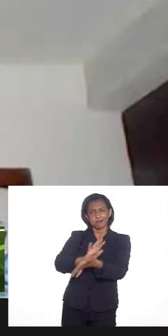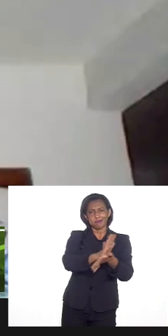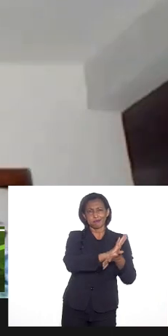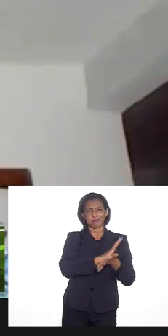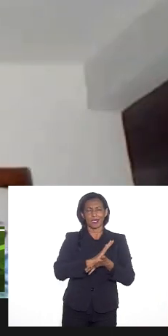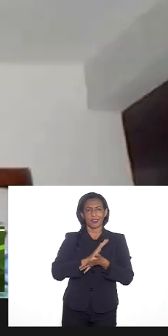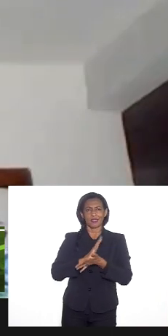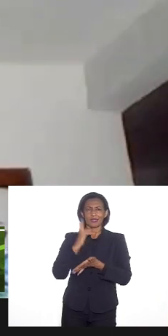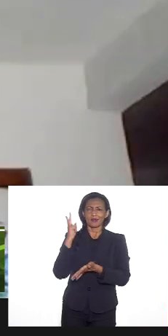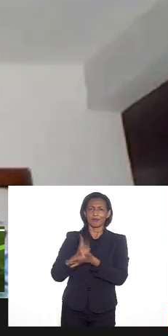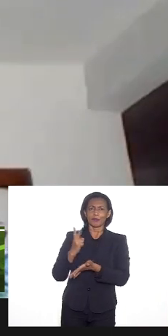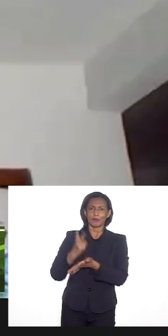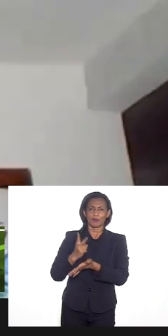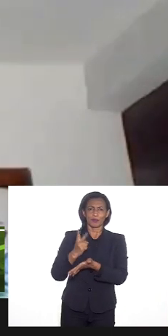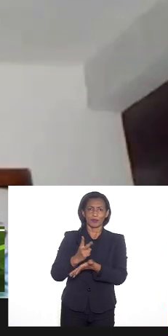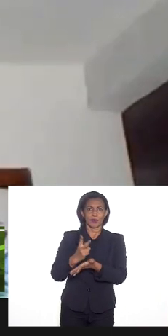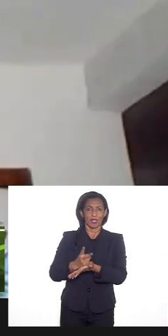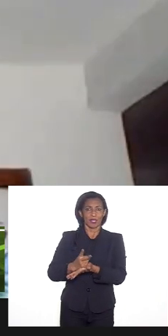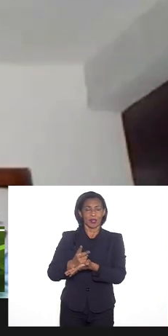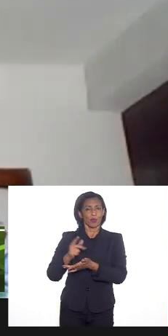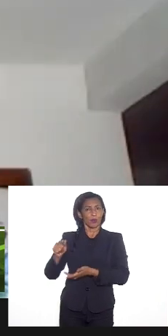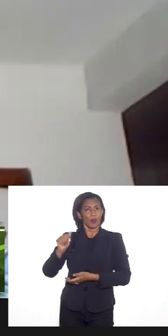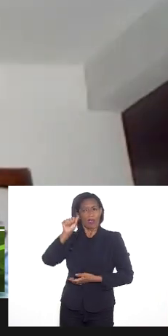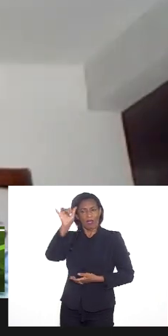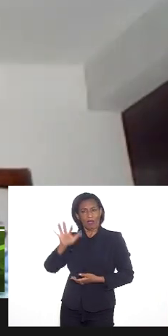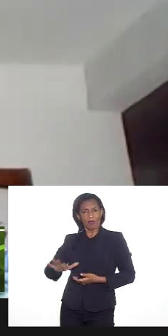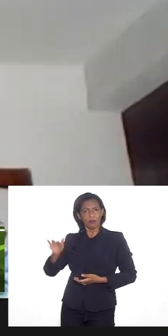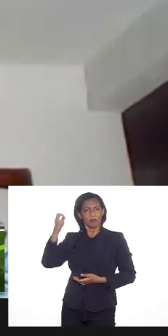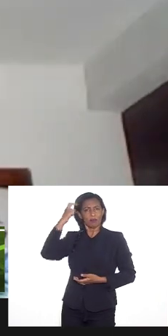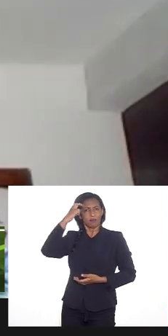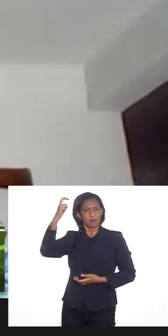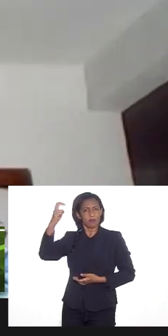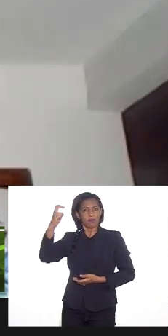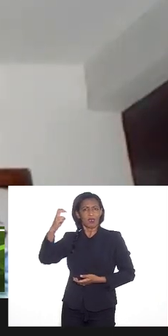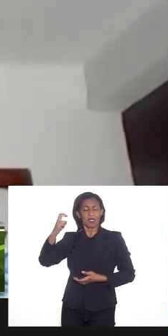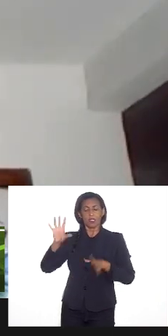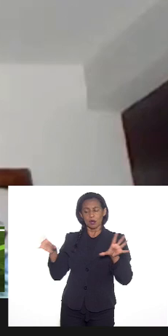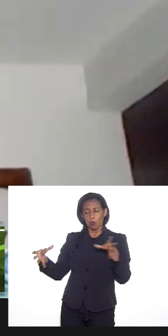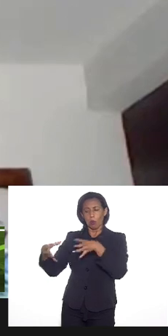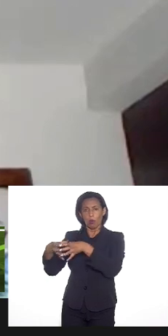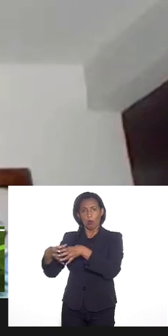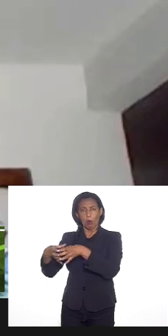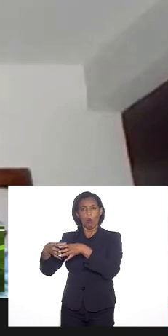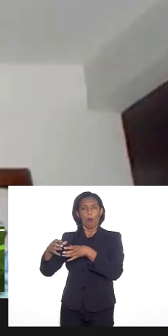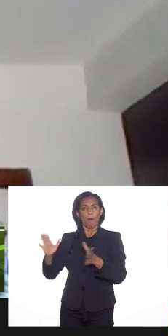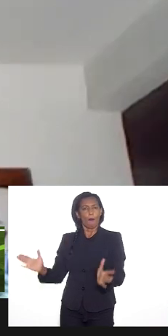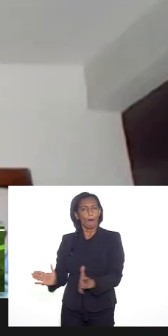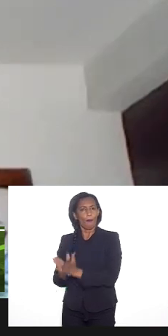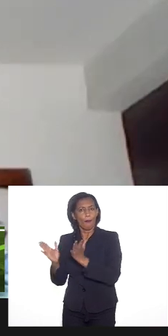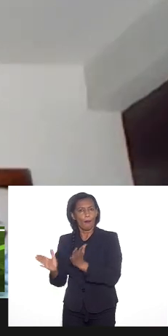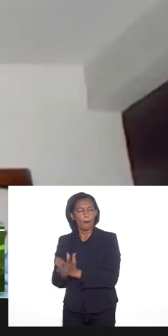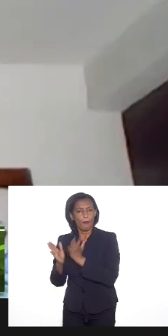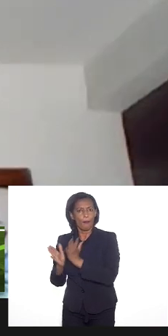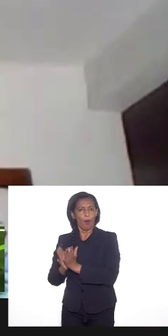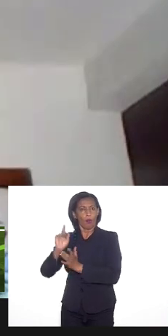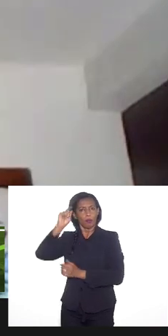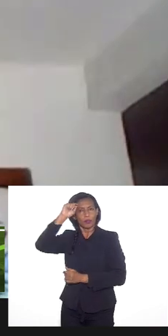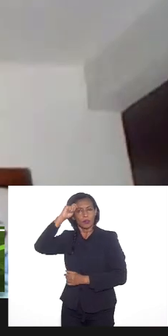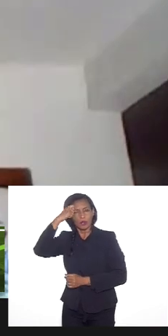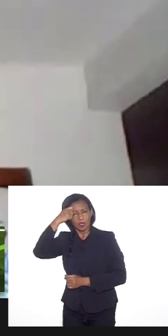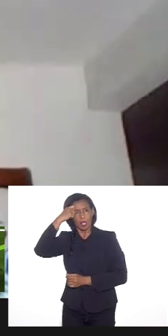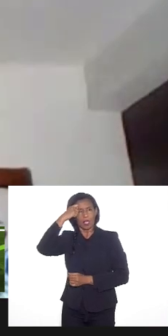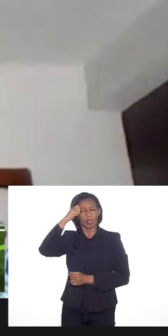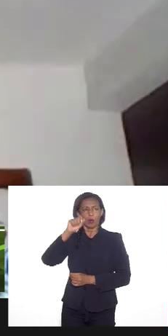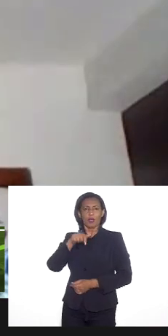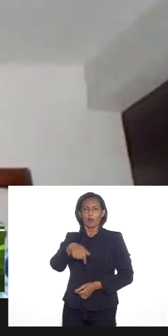porque as tradições de matriz africana são compostas de negros, negras, pobres, e tantos outros, são os